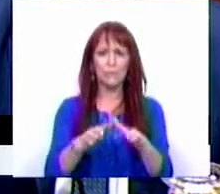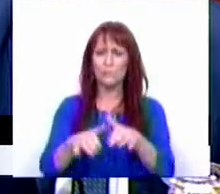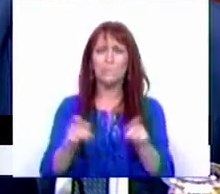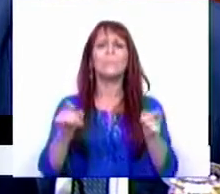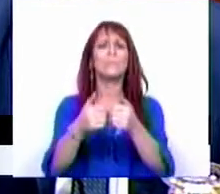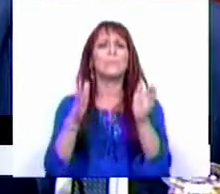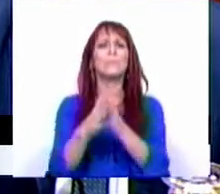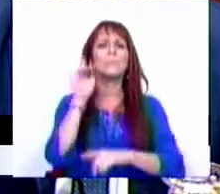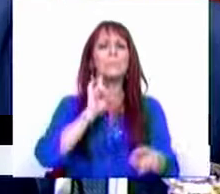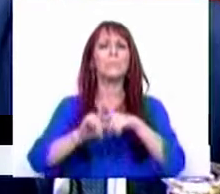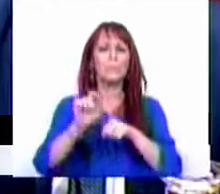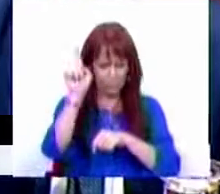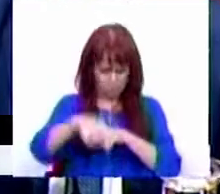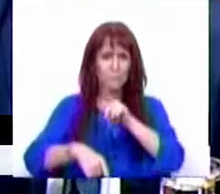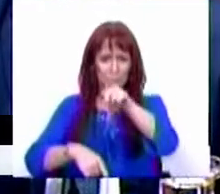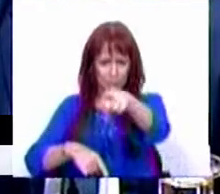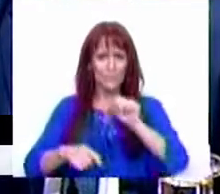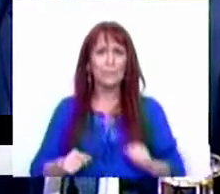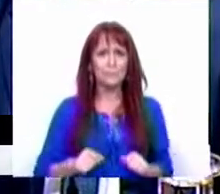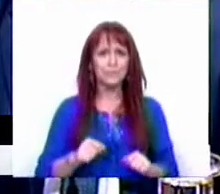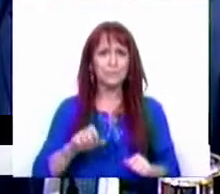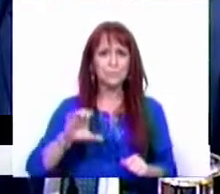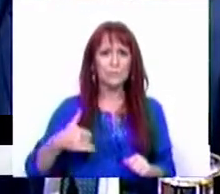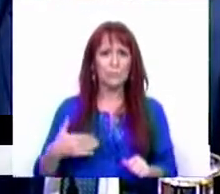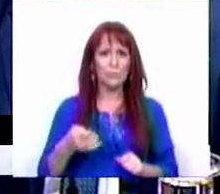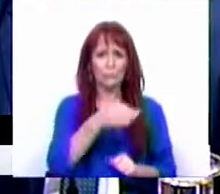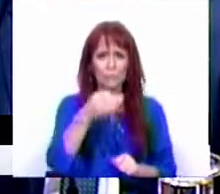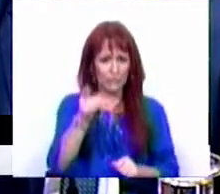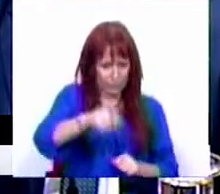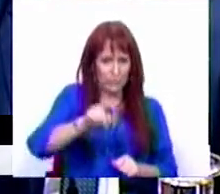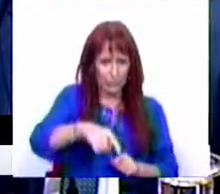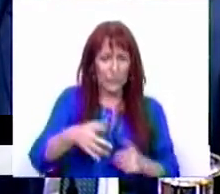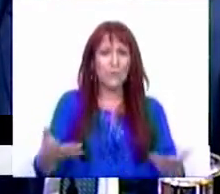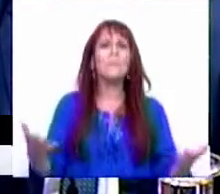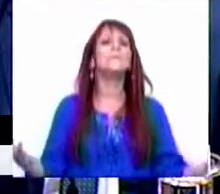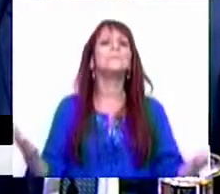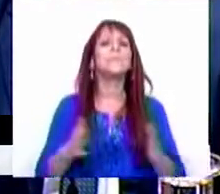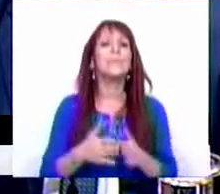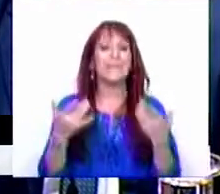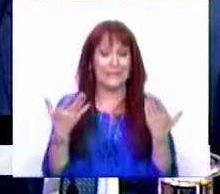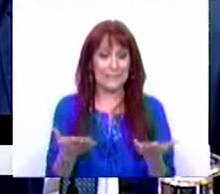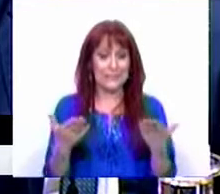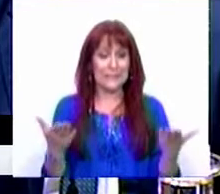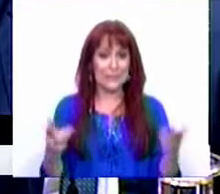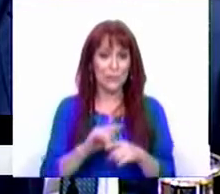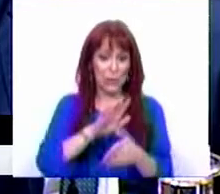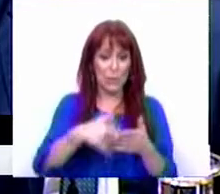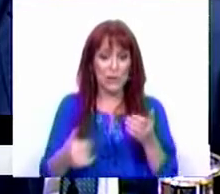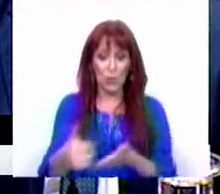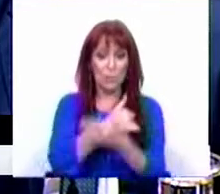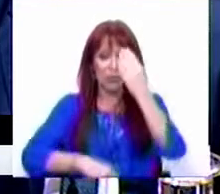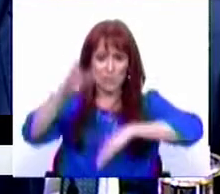incluindo, Sra. Deputada, para o Grupo Parlamentar do CDS-PP, que este Plano de